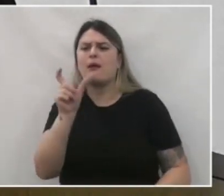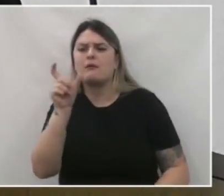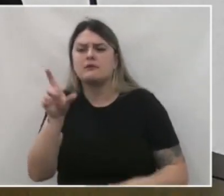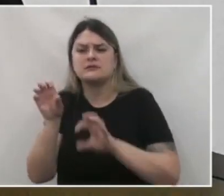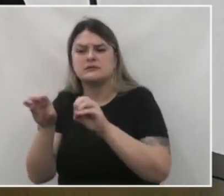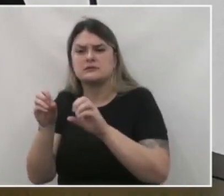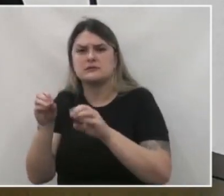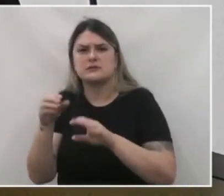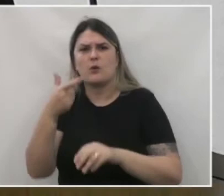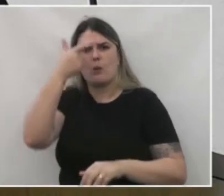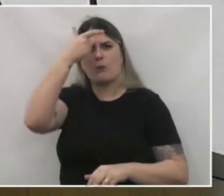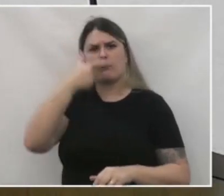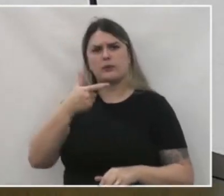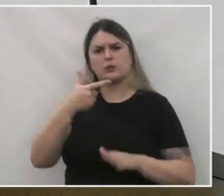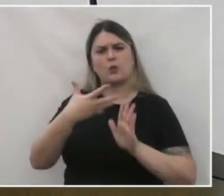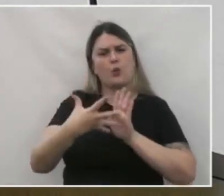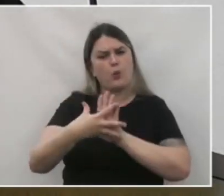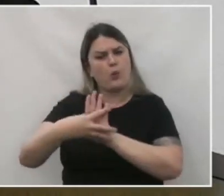exemplos arrastam.